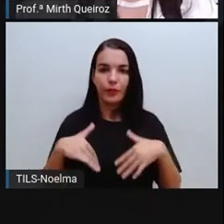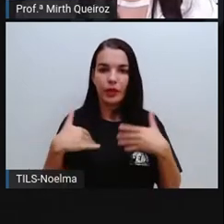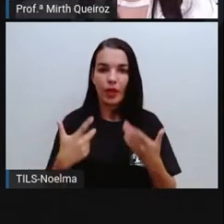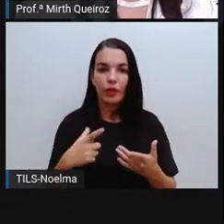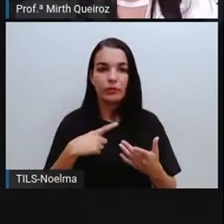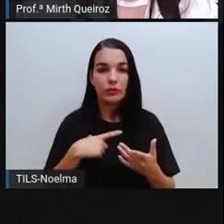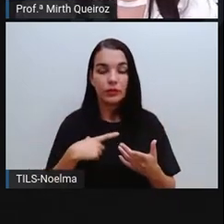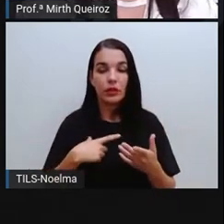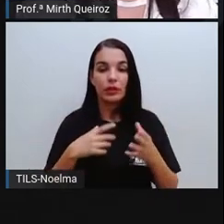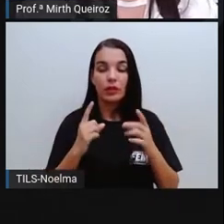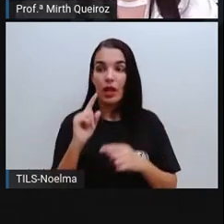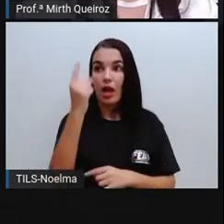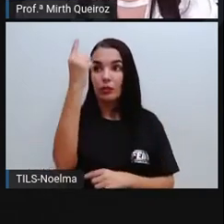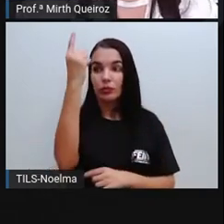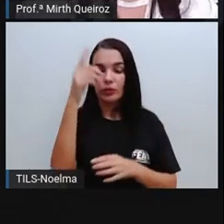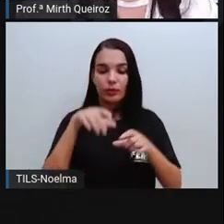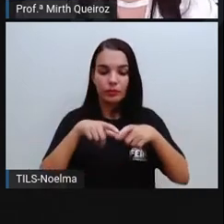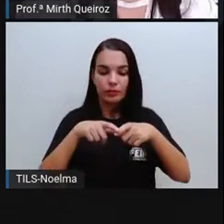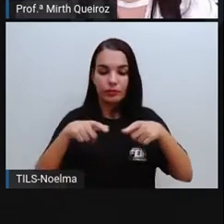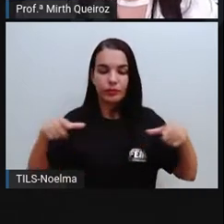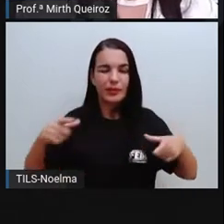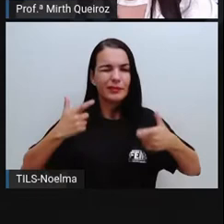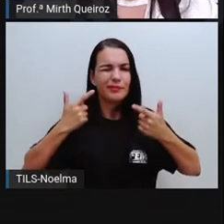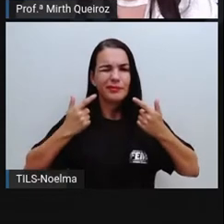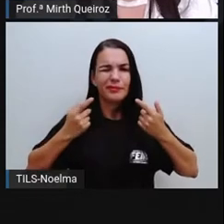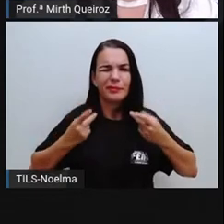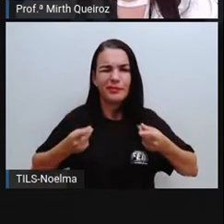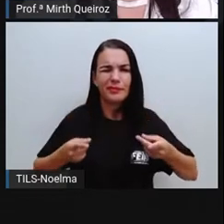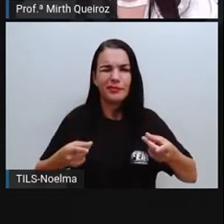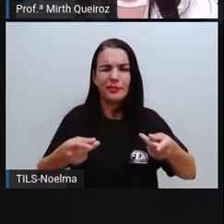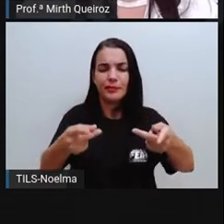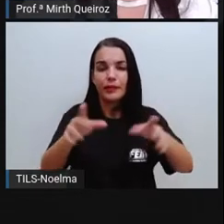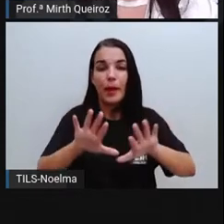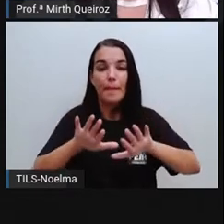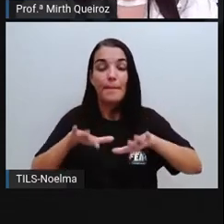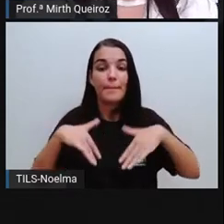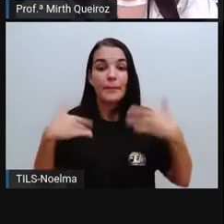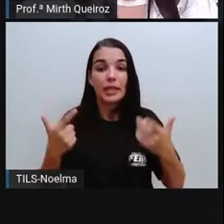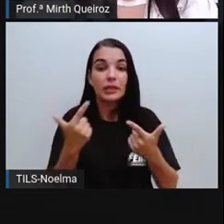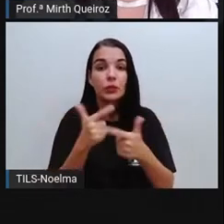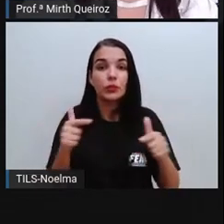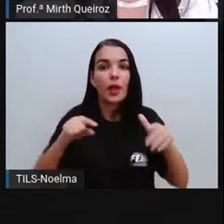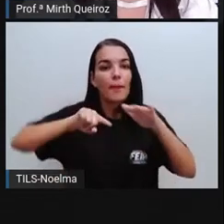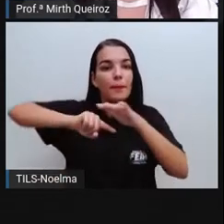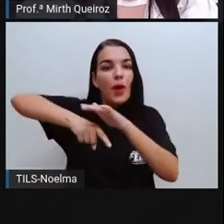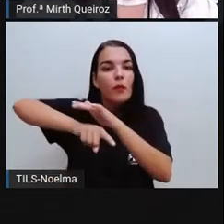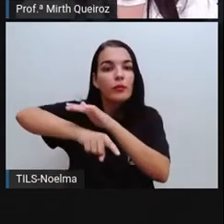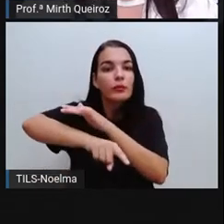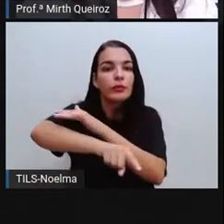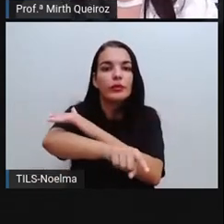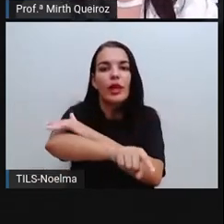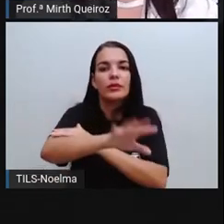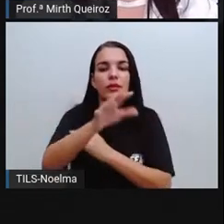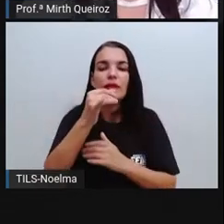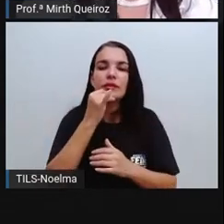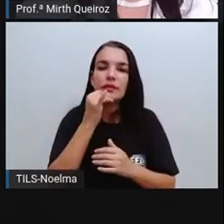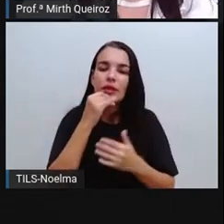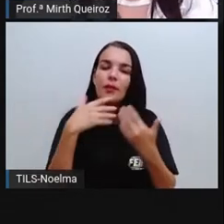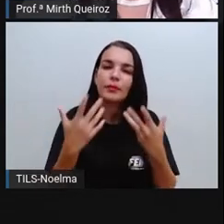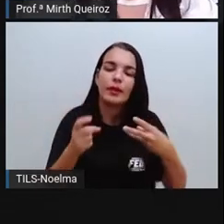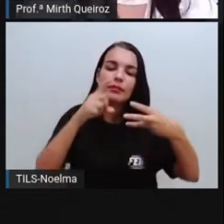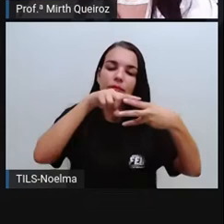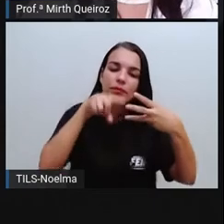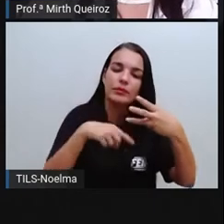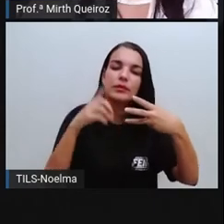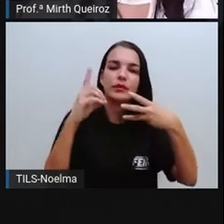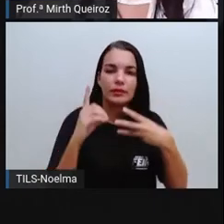possuem tanto comprimento como largura infinitos, mas não têm profundidade, como acontece com as